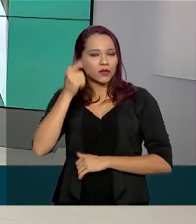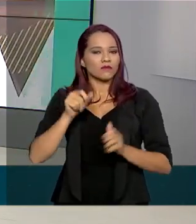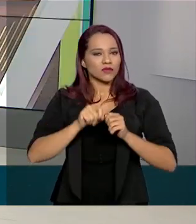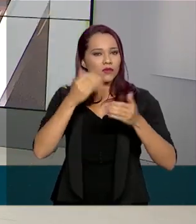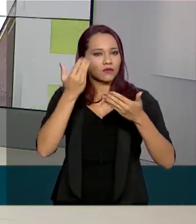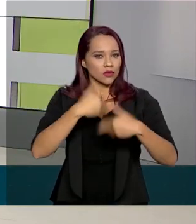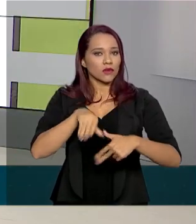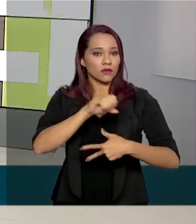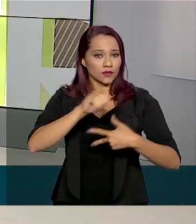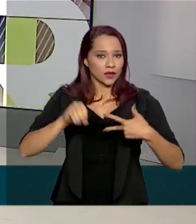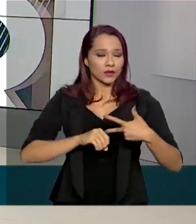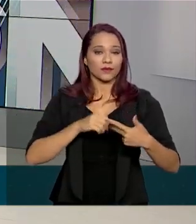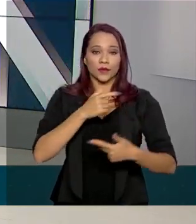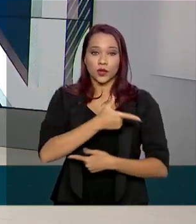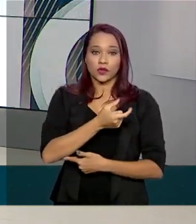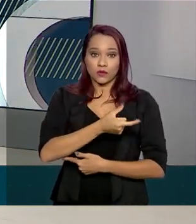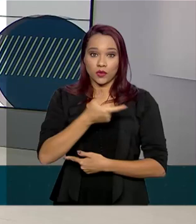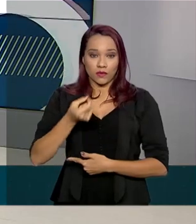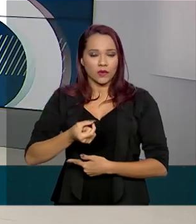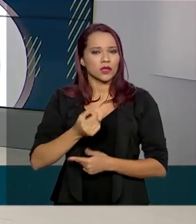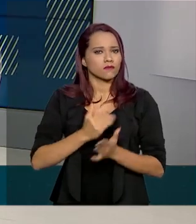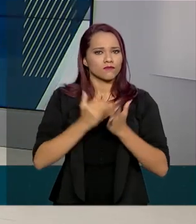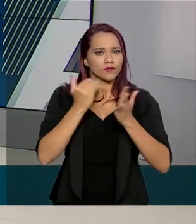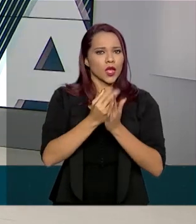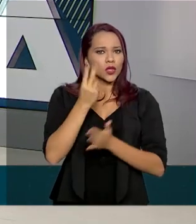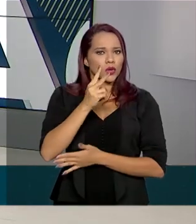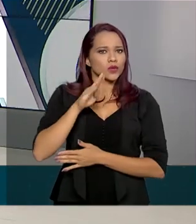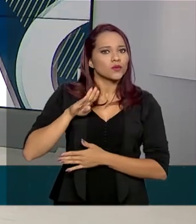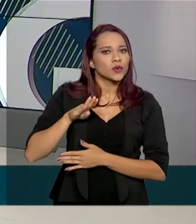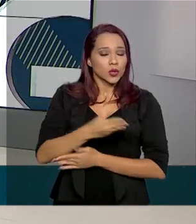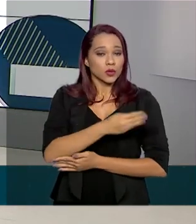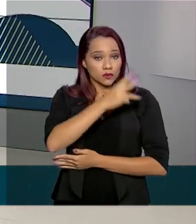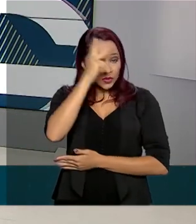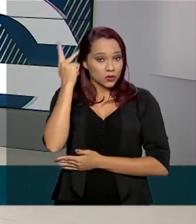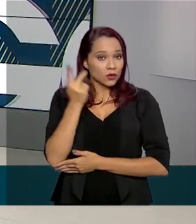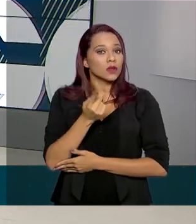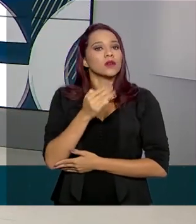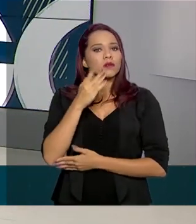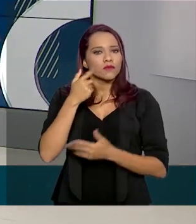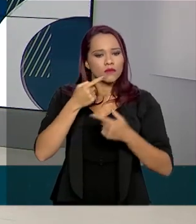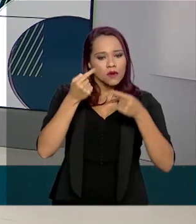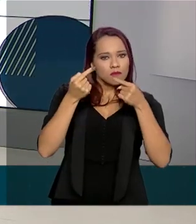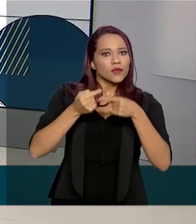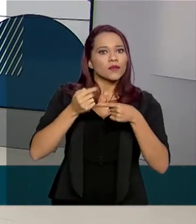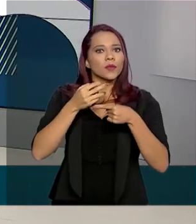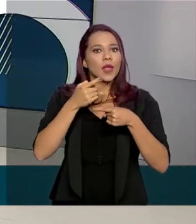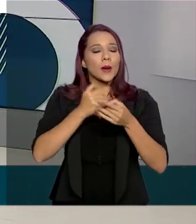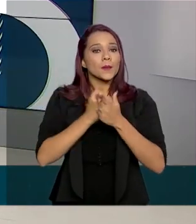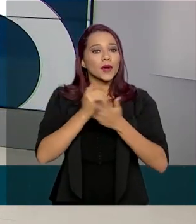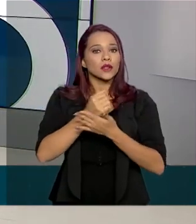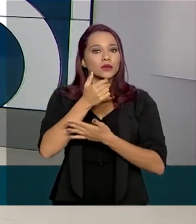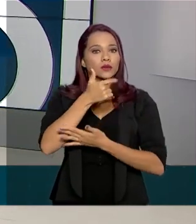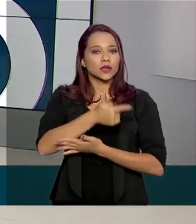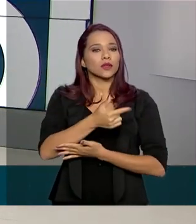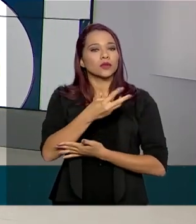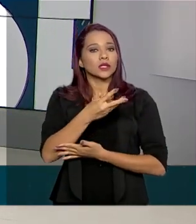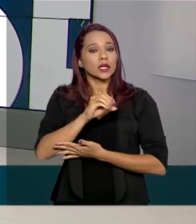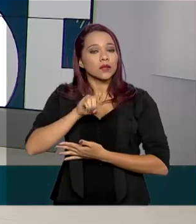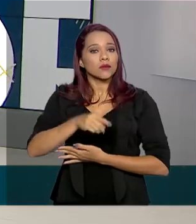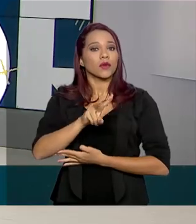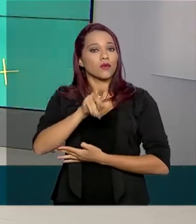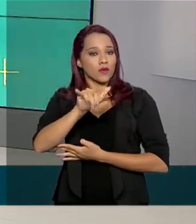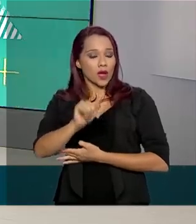provas do Enem. Em 2020, mais de 2 milhões de estudantes concorreram a mais de 230 mil vagas em